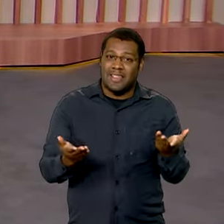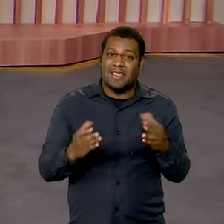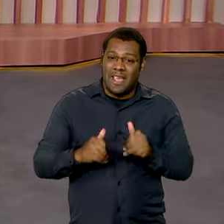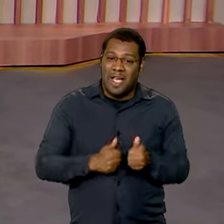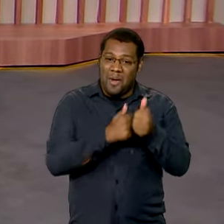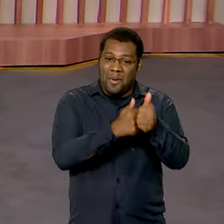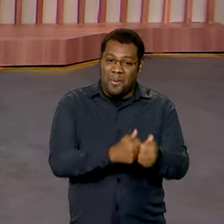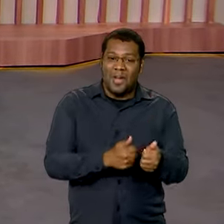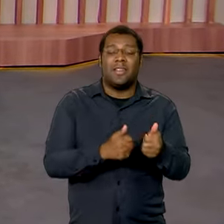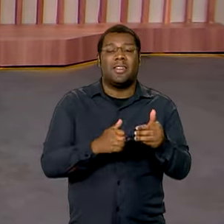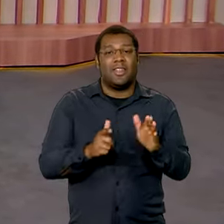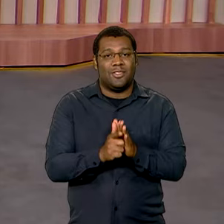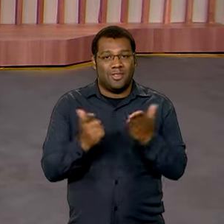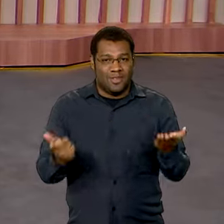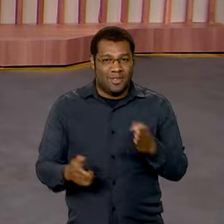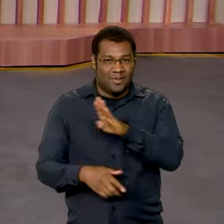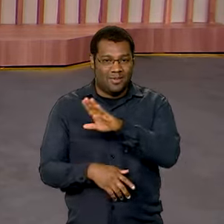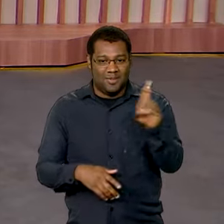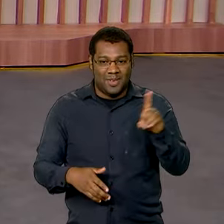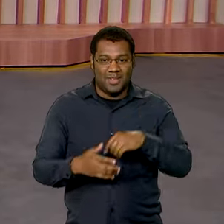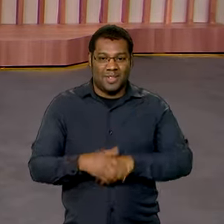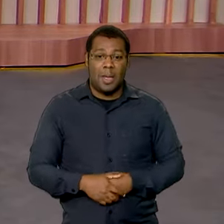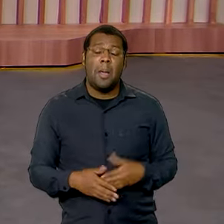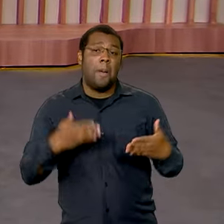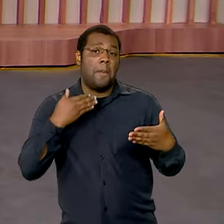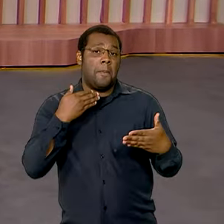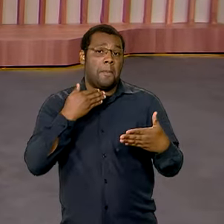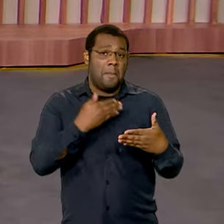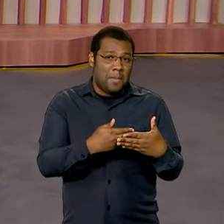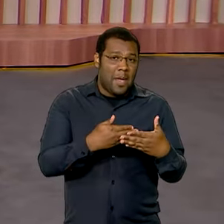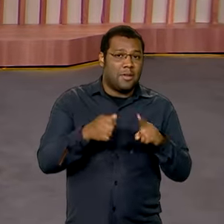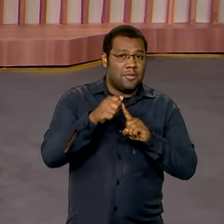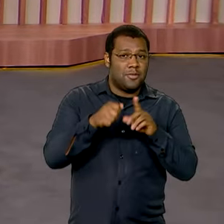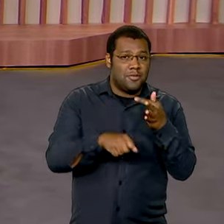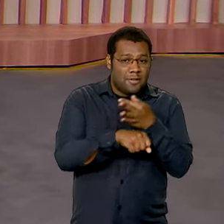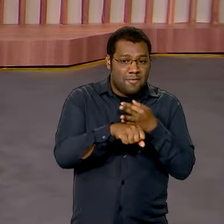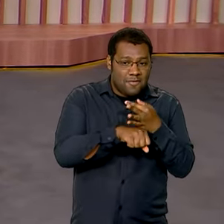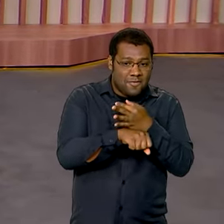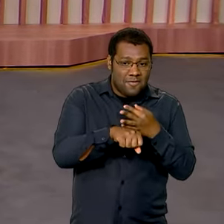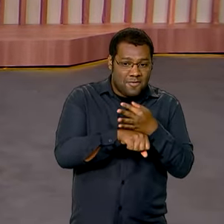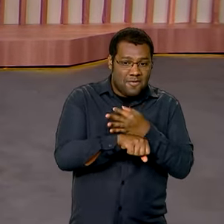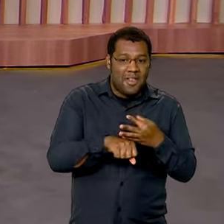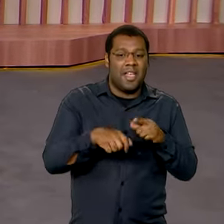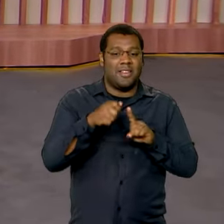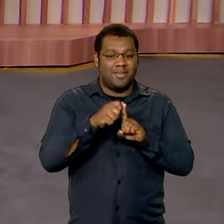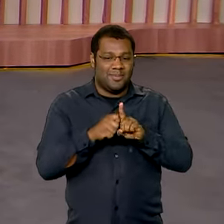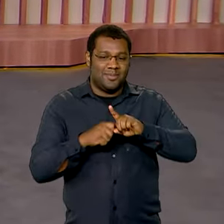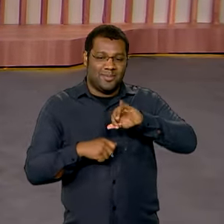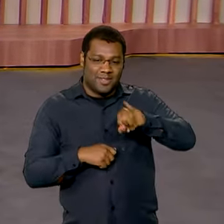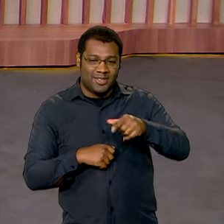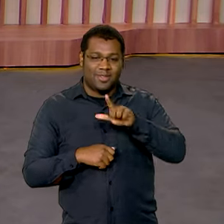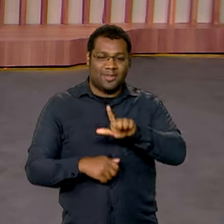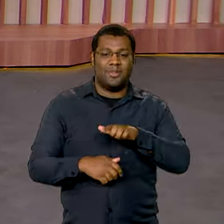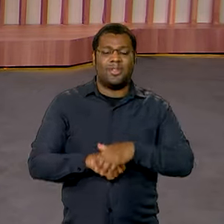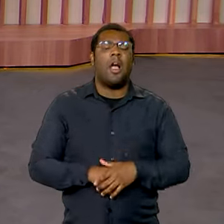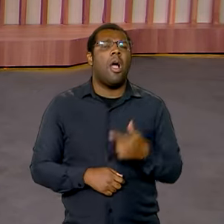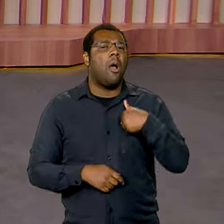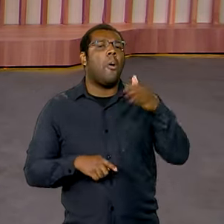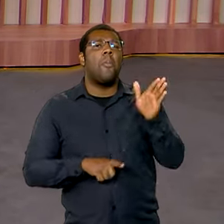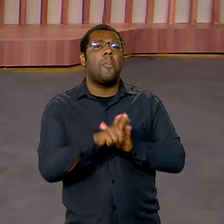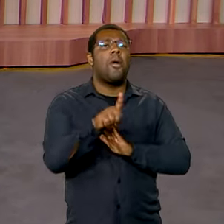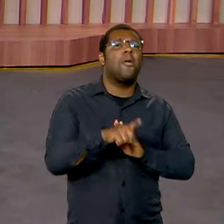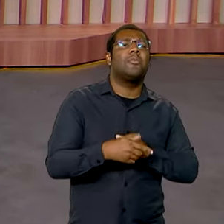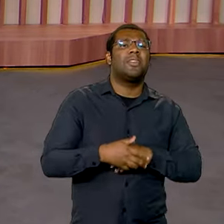Vanessa, sabe que as férias estão chegando, o Dimas estava falando aí da animação do setor. E não dá para a gente não perguntar para o ministro das passagens aéreas, né?